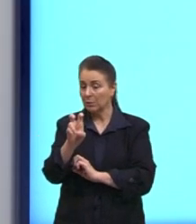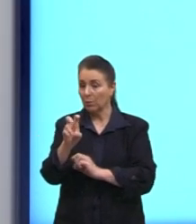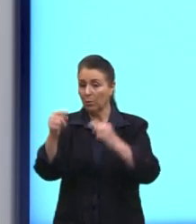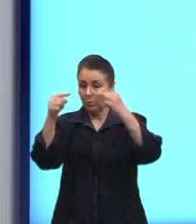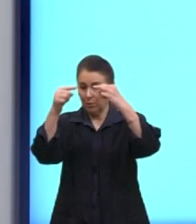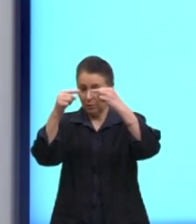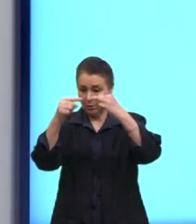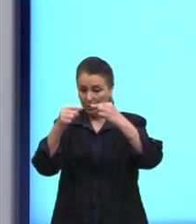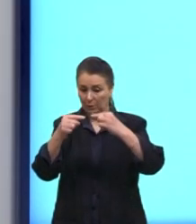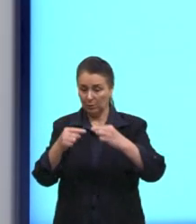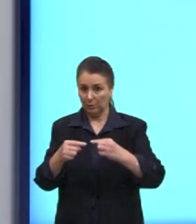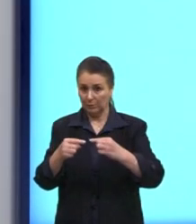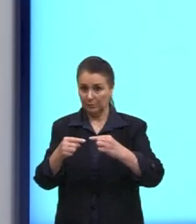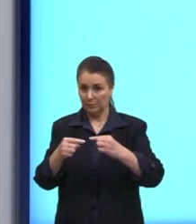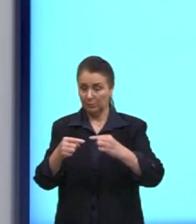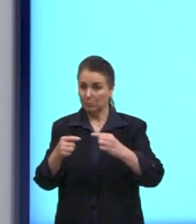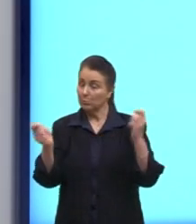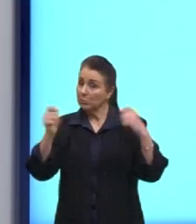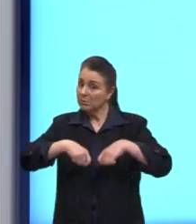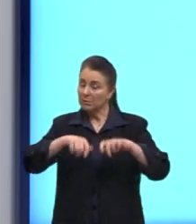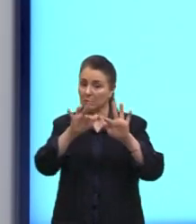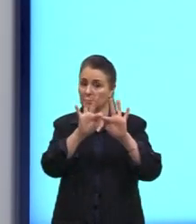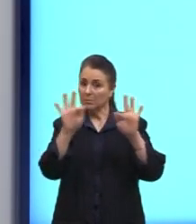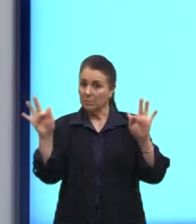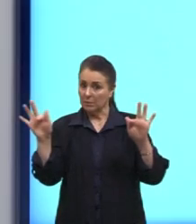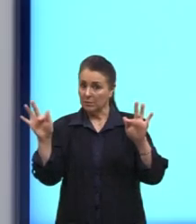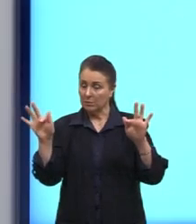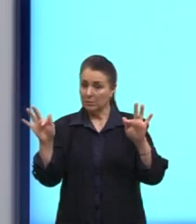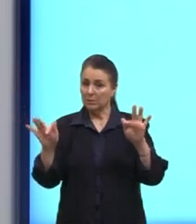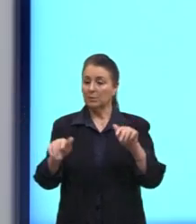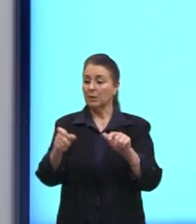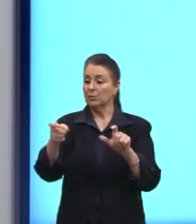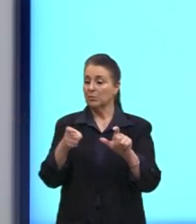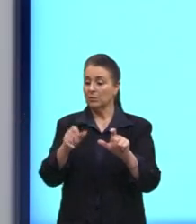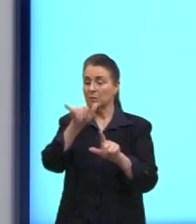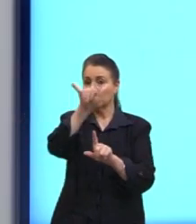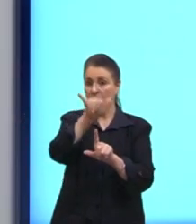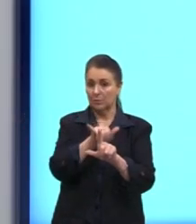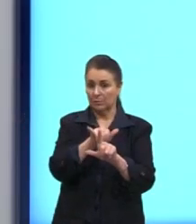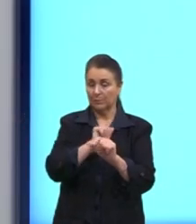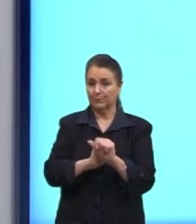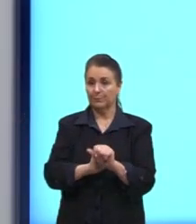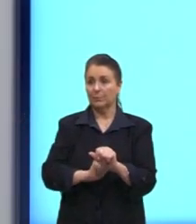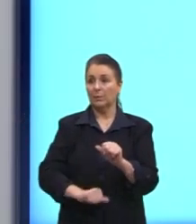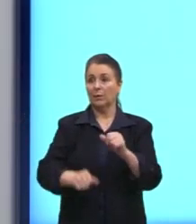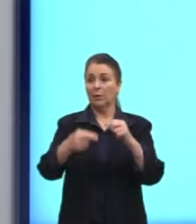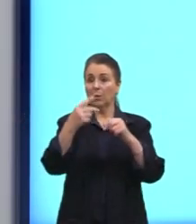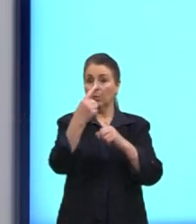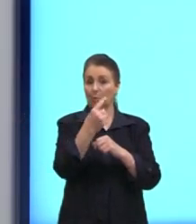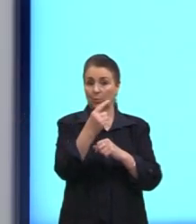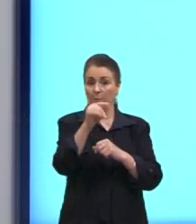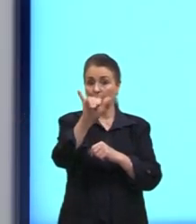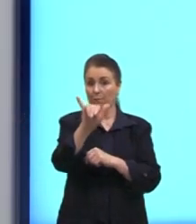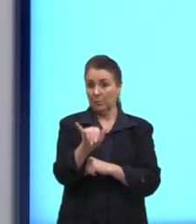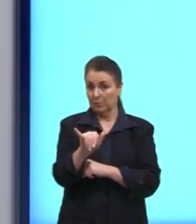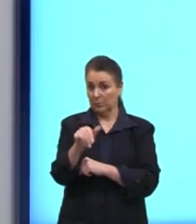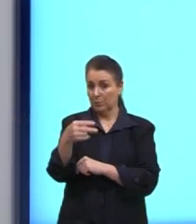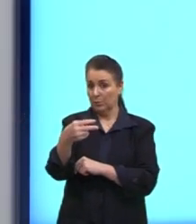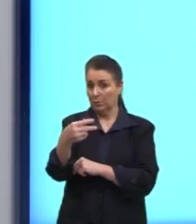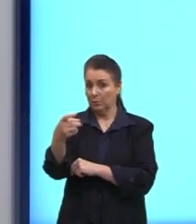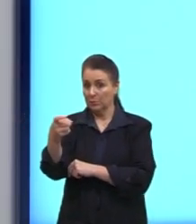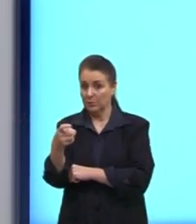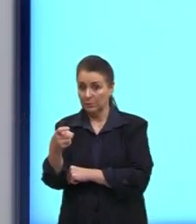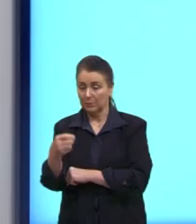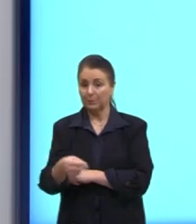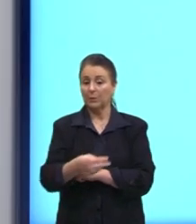possíveis funções, né, de X e Y. A relação 1, nós temos Y igual a X. Na